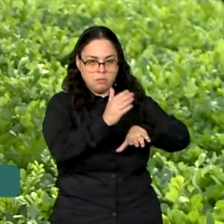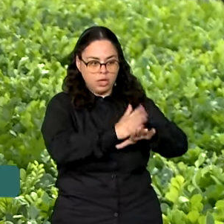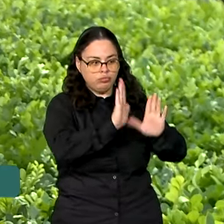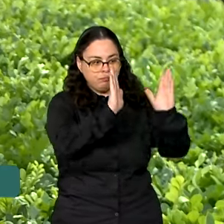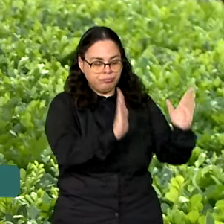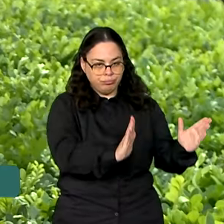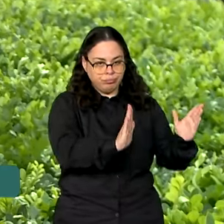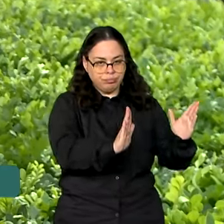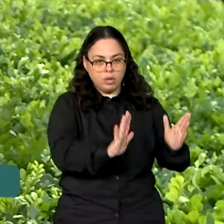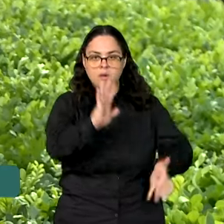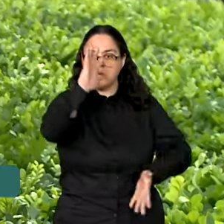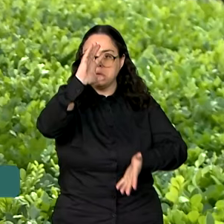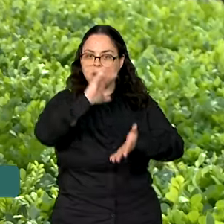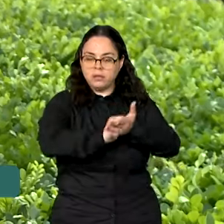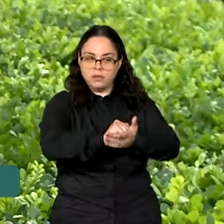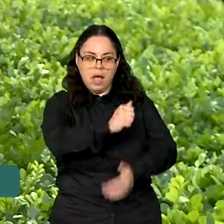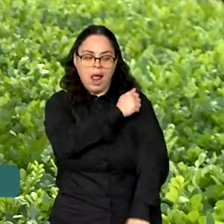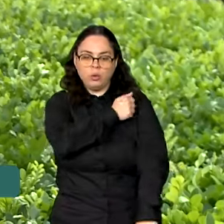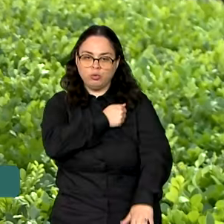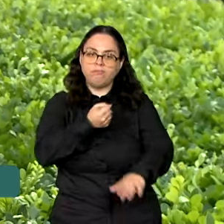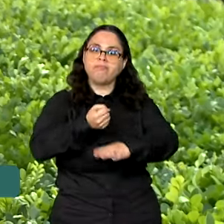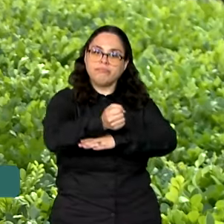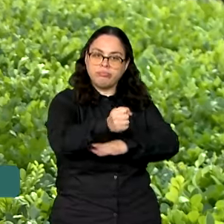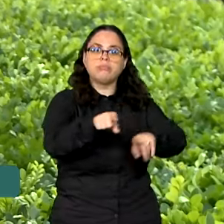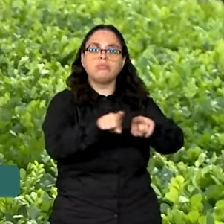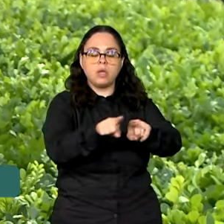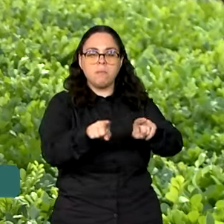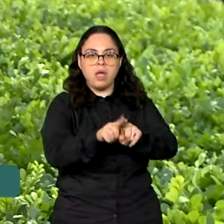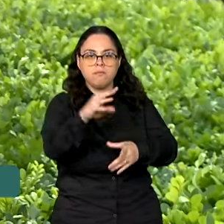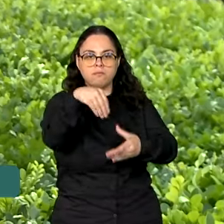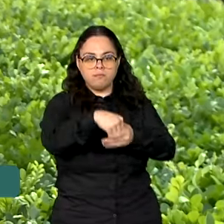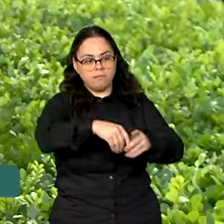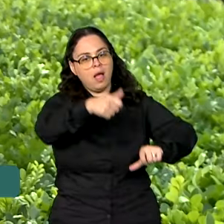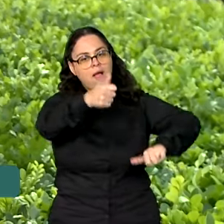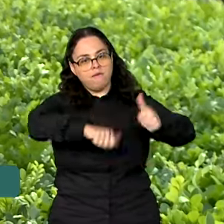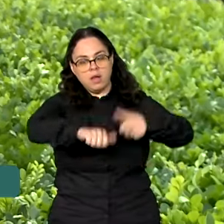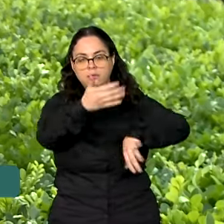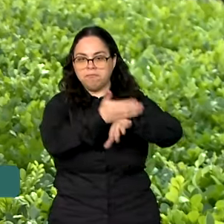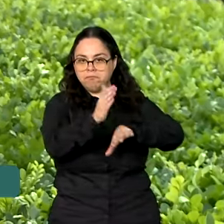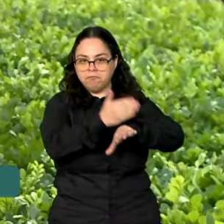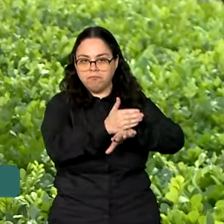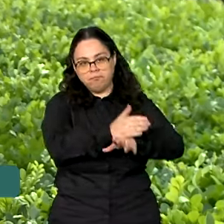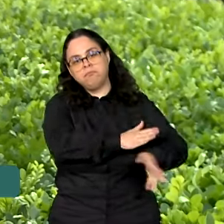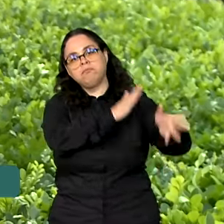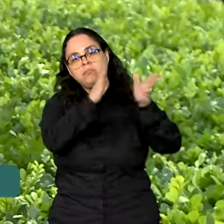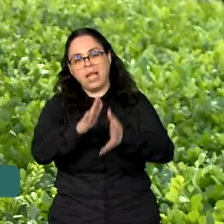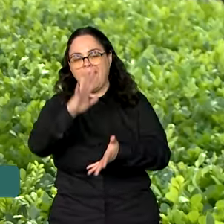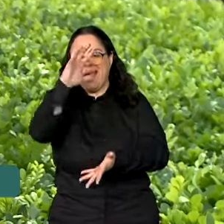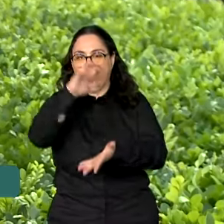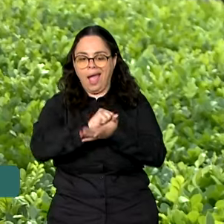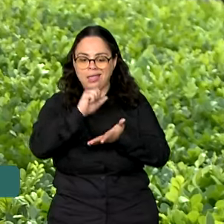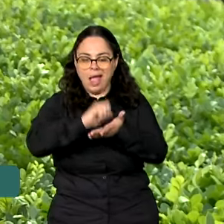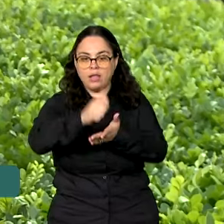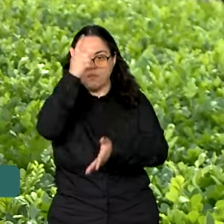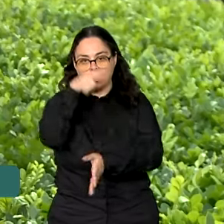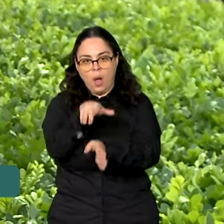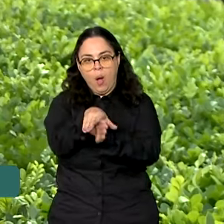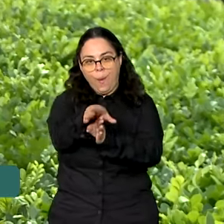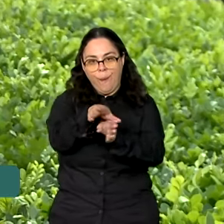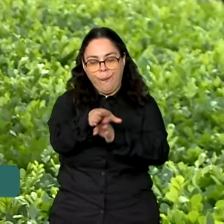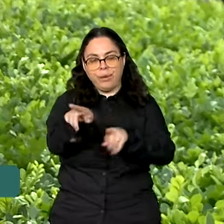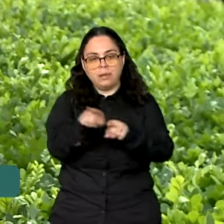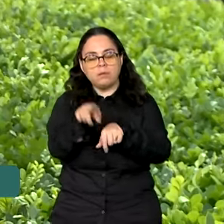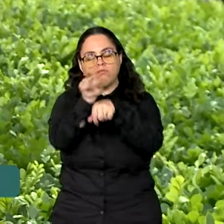a inscrição desses estudantes também habilitados para avaliação prática, o cadastro dos orientadores e